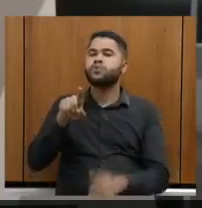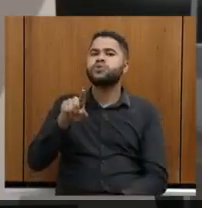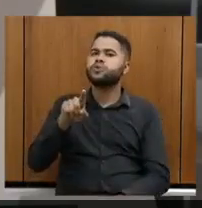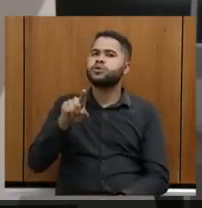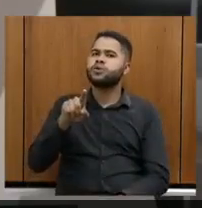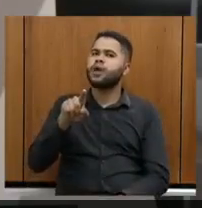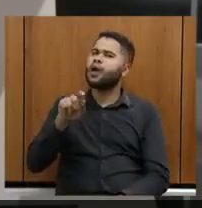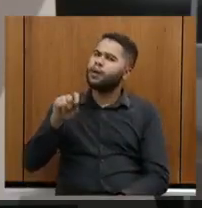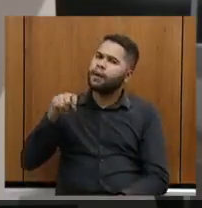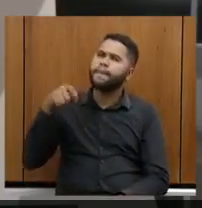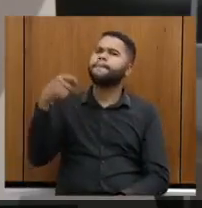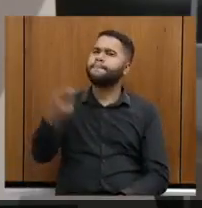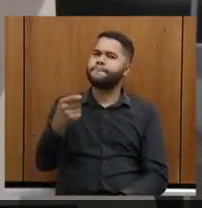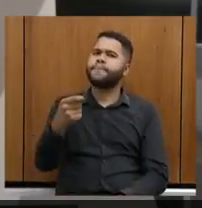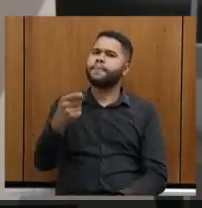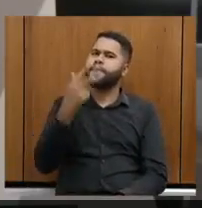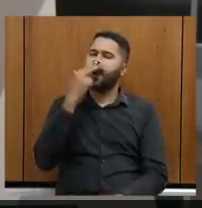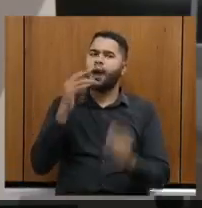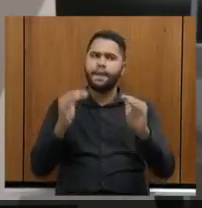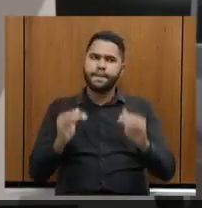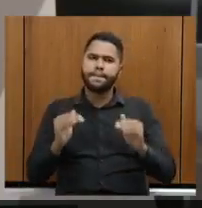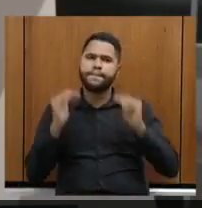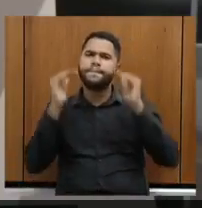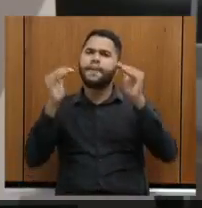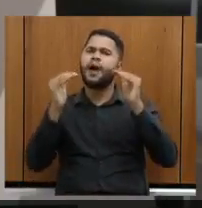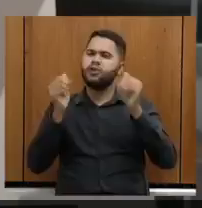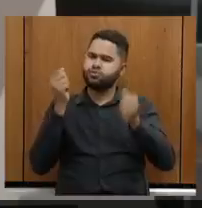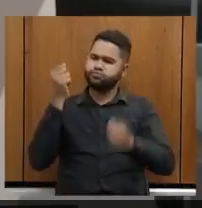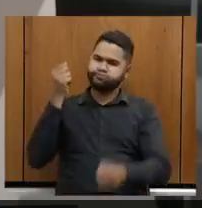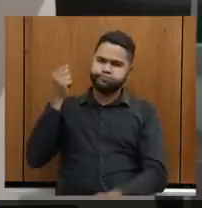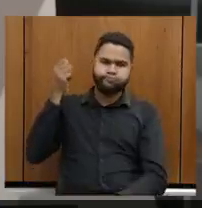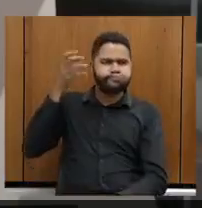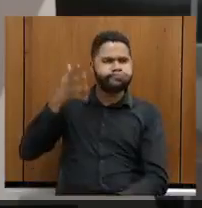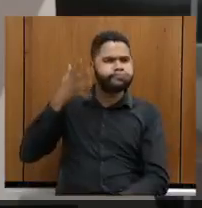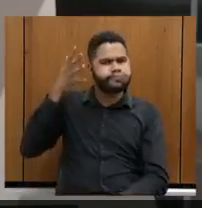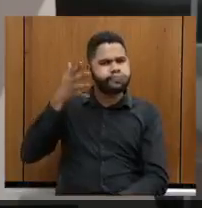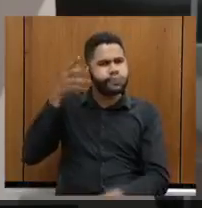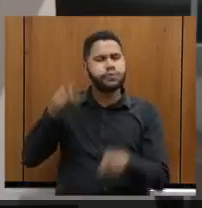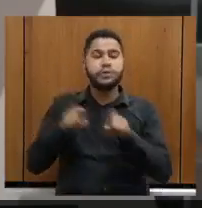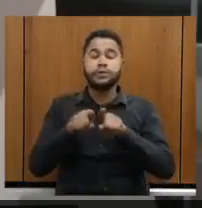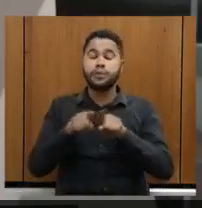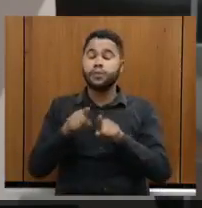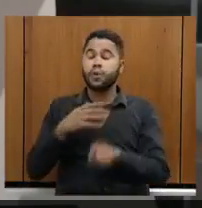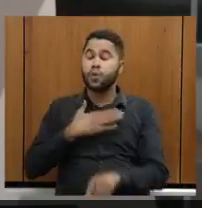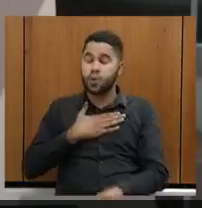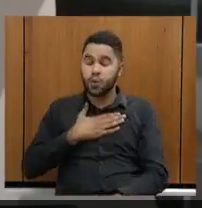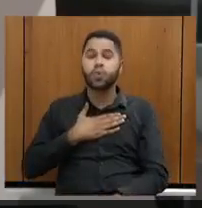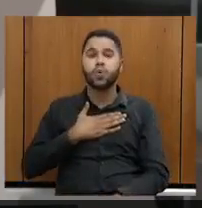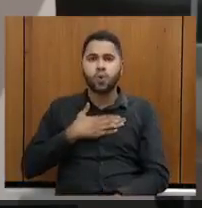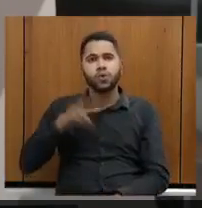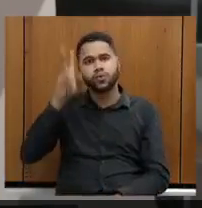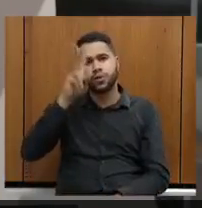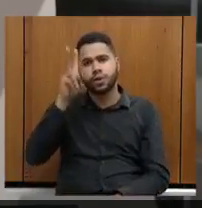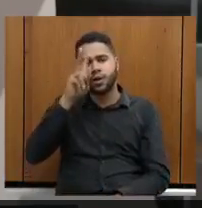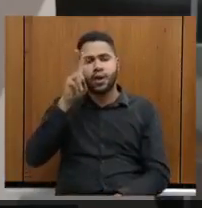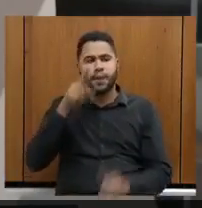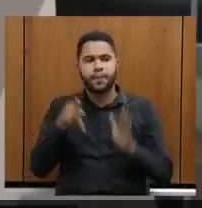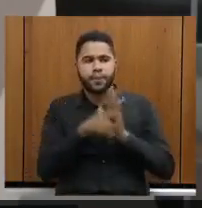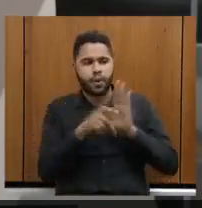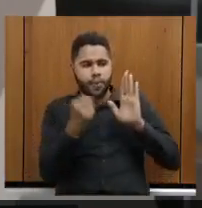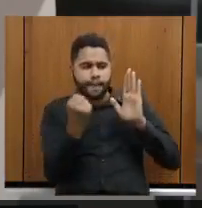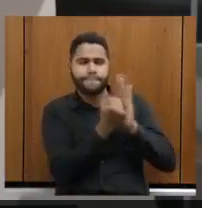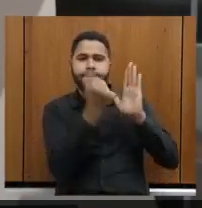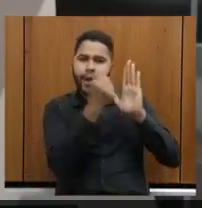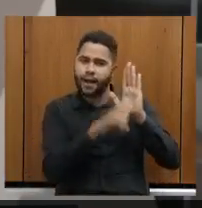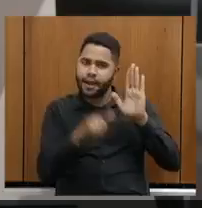engrandece muito, a sua potência de nome, de fala também, e eu gosto de lembrar isso, enquanto marketing para Minas